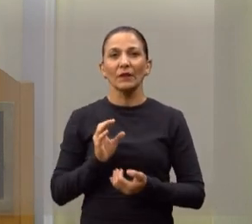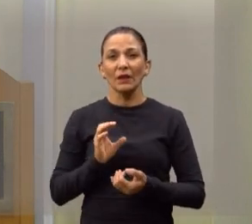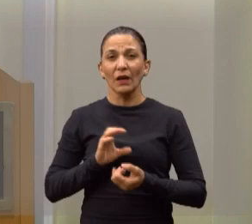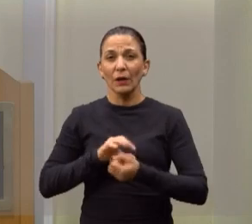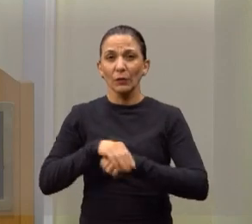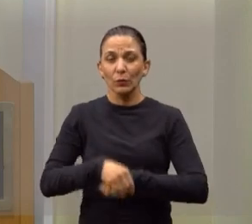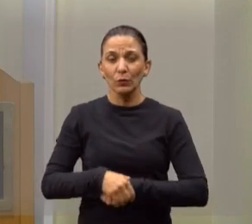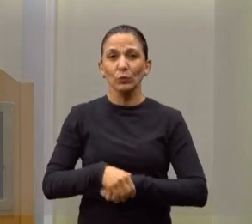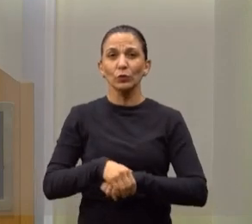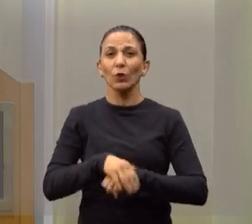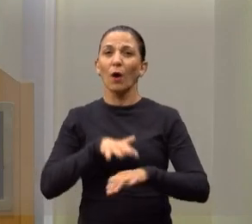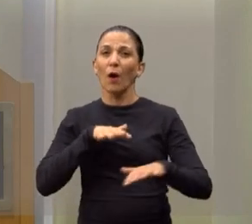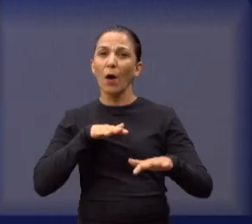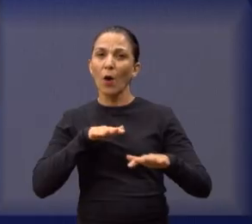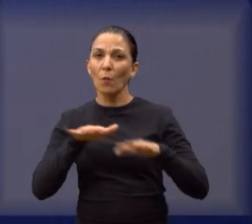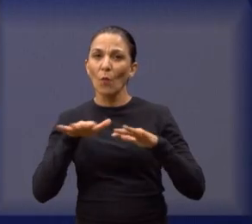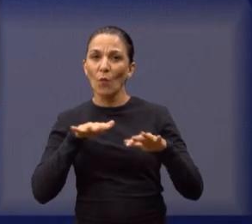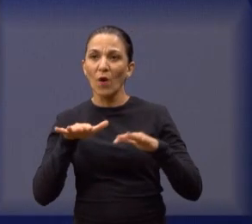muito movimentado,